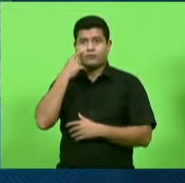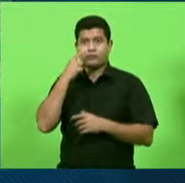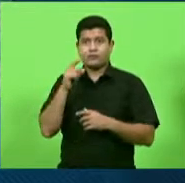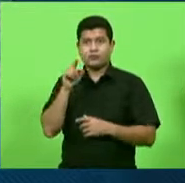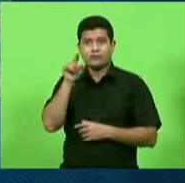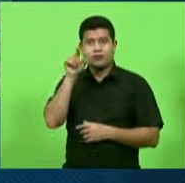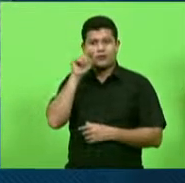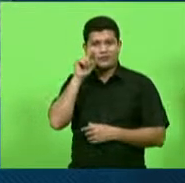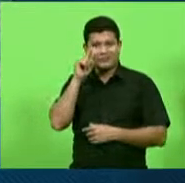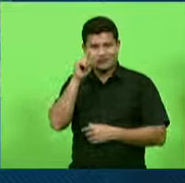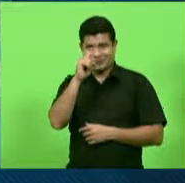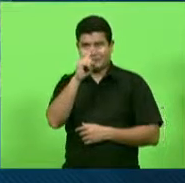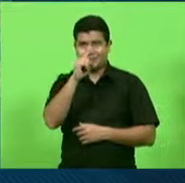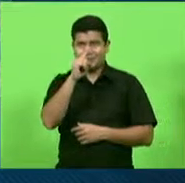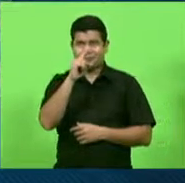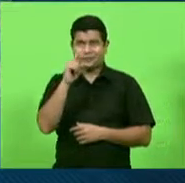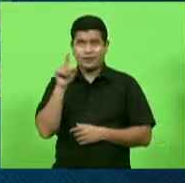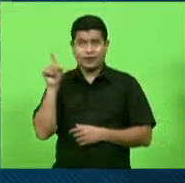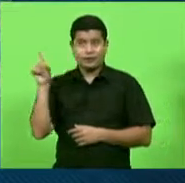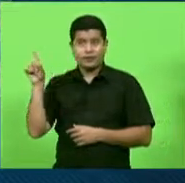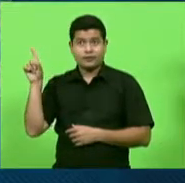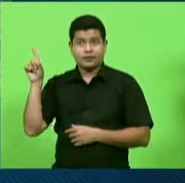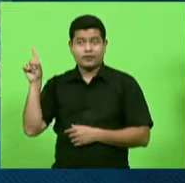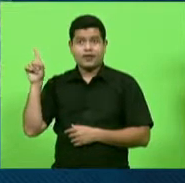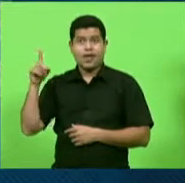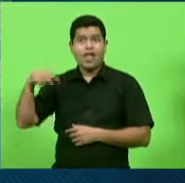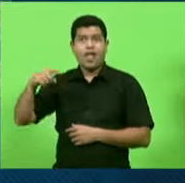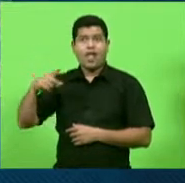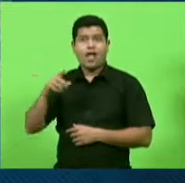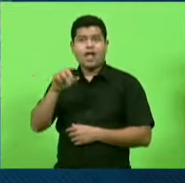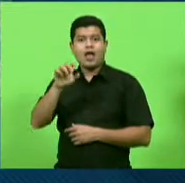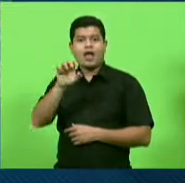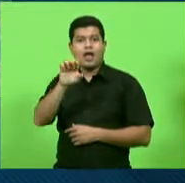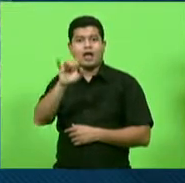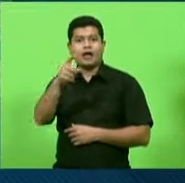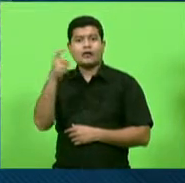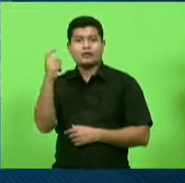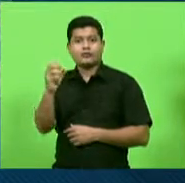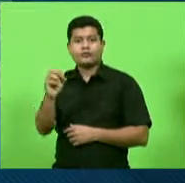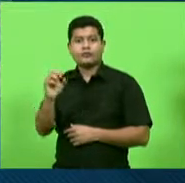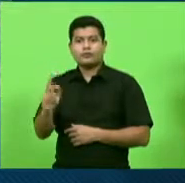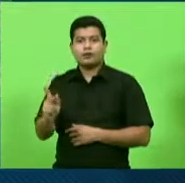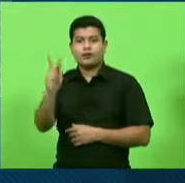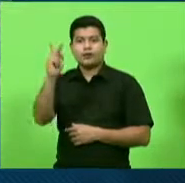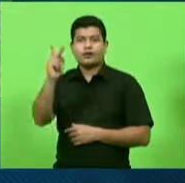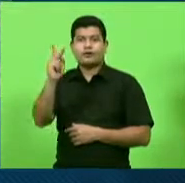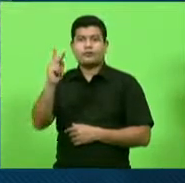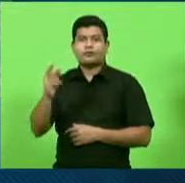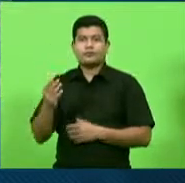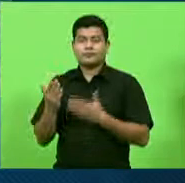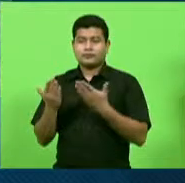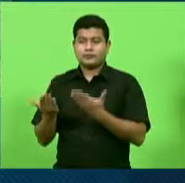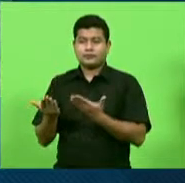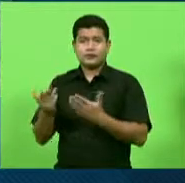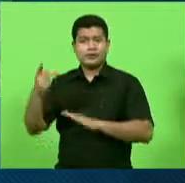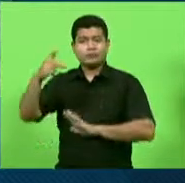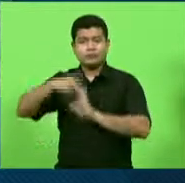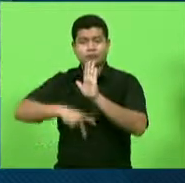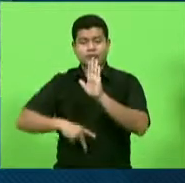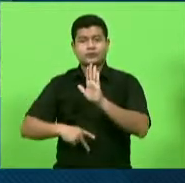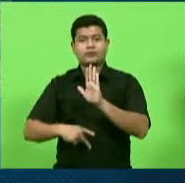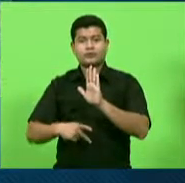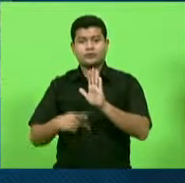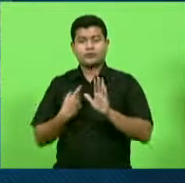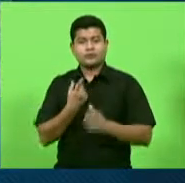a gente colocou uma setinha ali, aquilo ali é o eixo K. Uma coisa simples, 1.500 metros de obras ali, que foi o projeto financiado pela